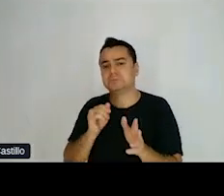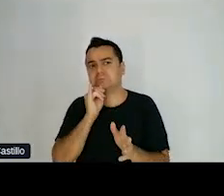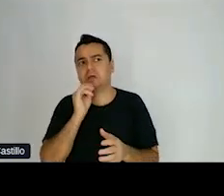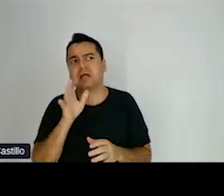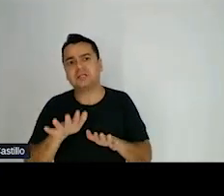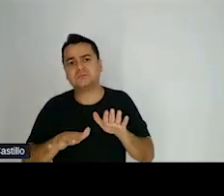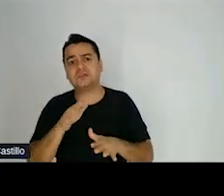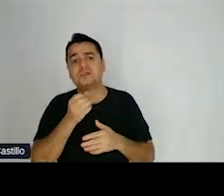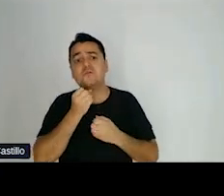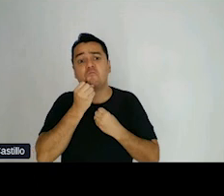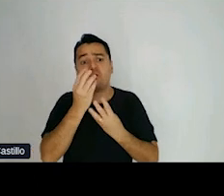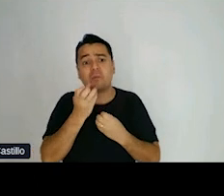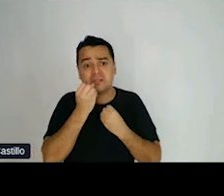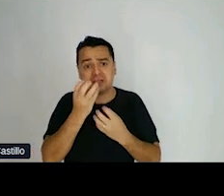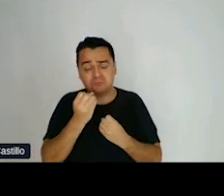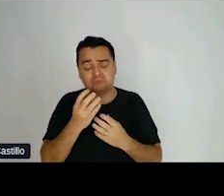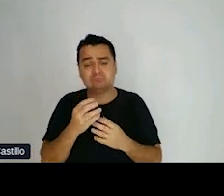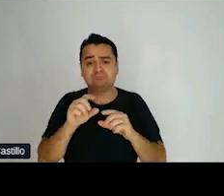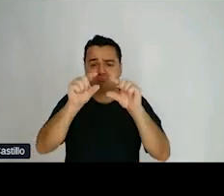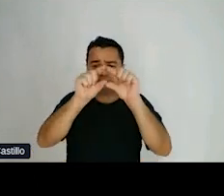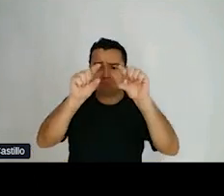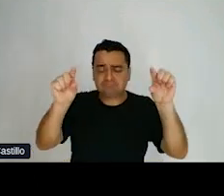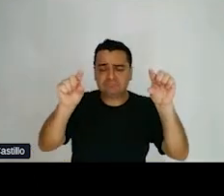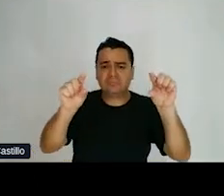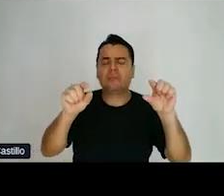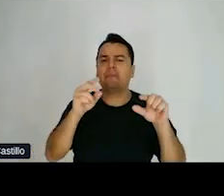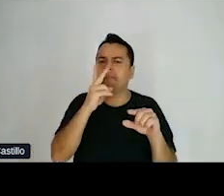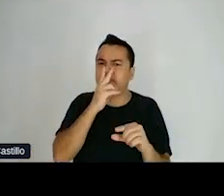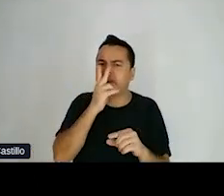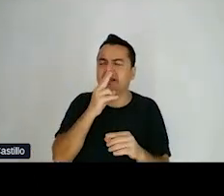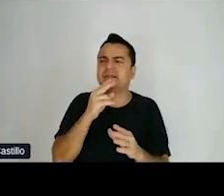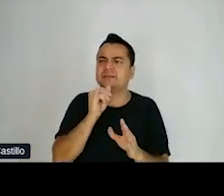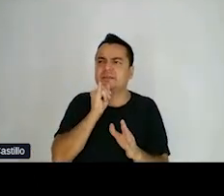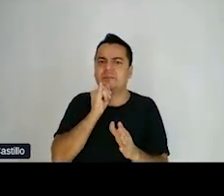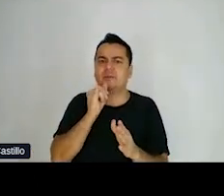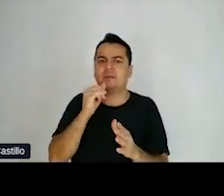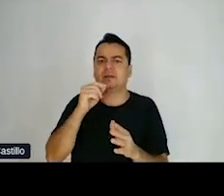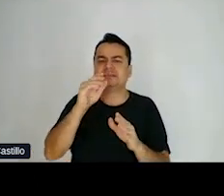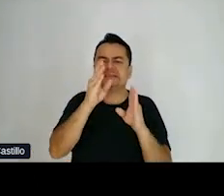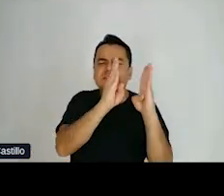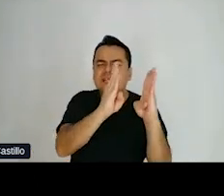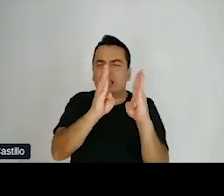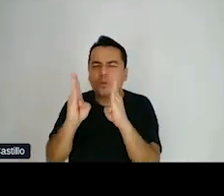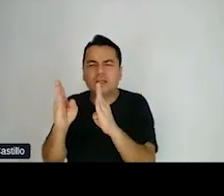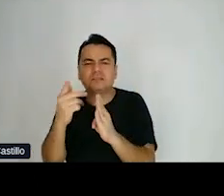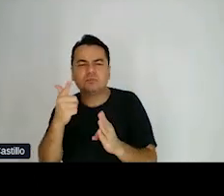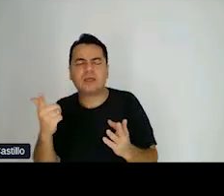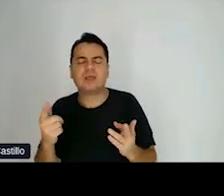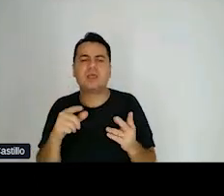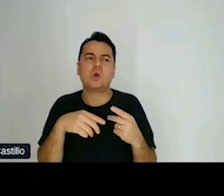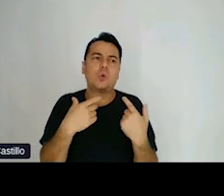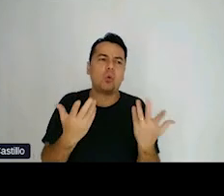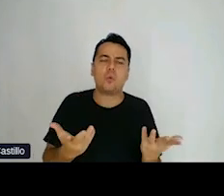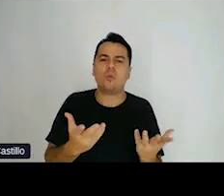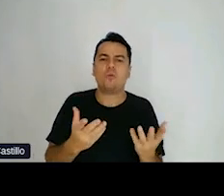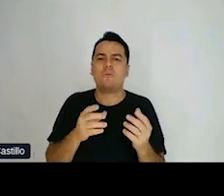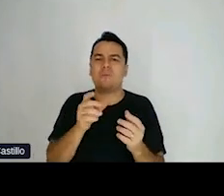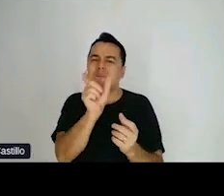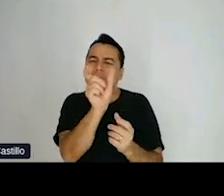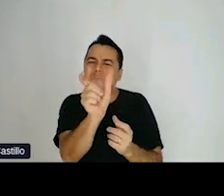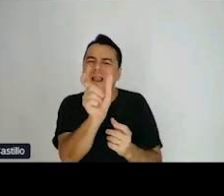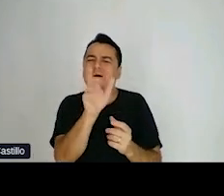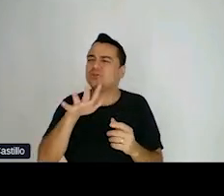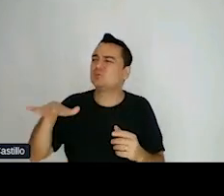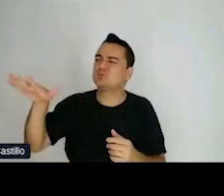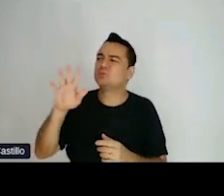pessoa que lê? Há alguma informação fora da sequência lógica? Há alguma palavra que seja incomum ou que